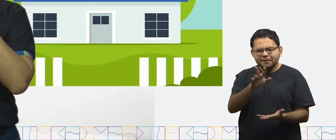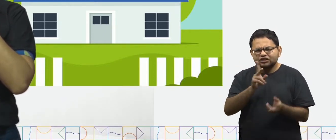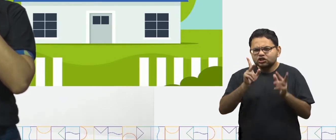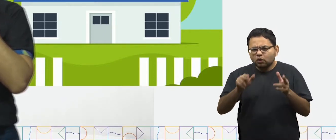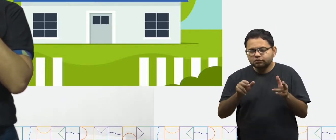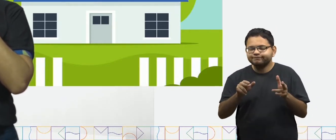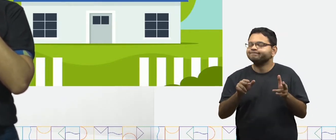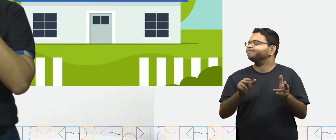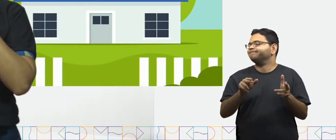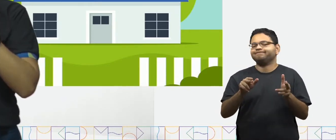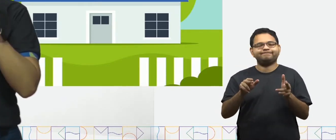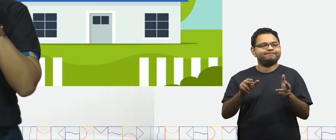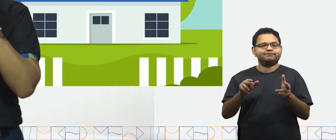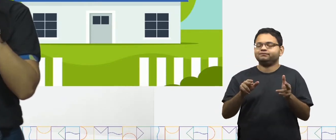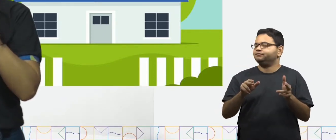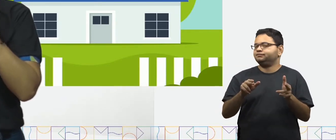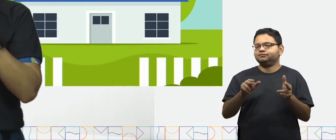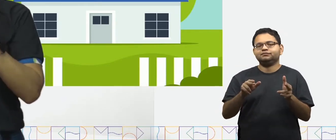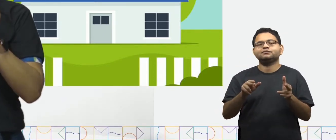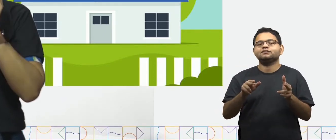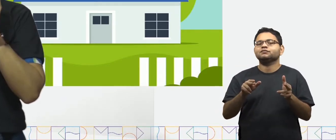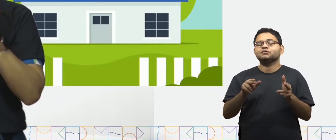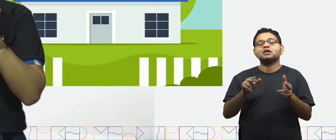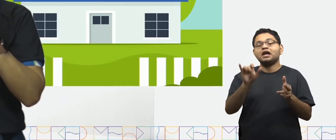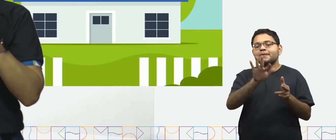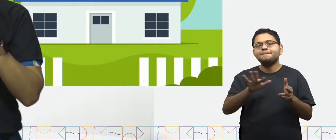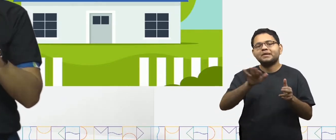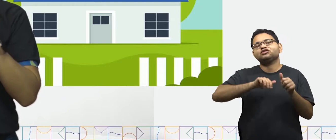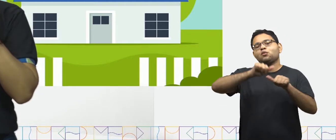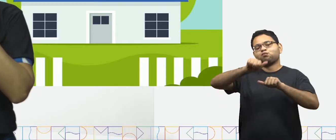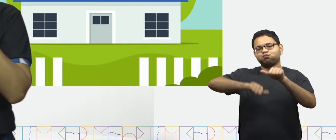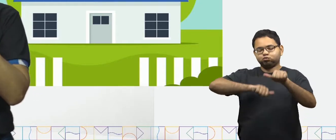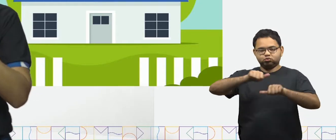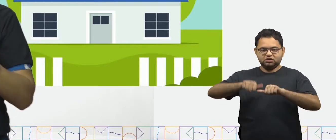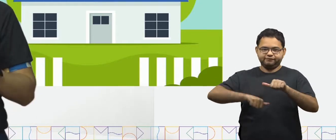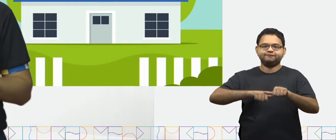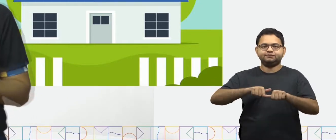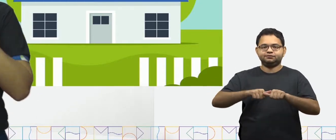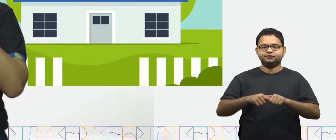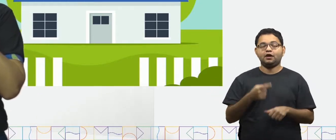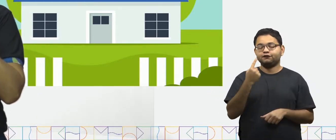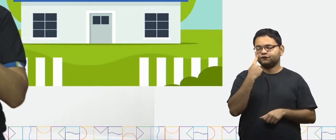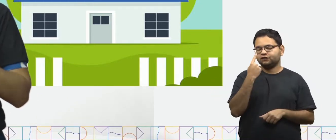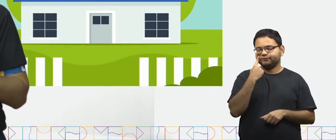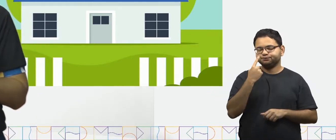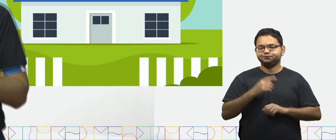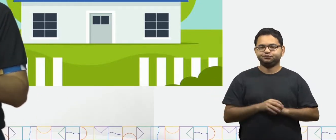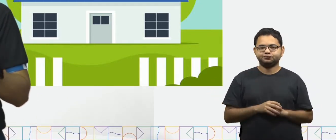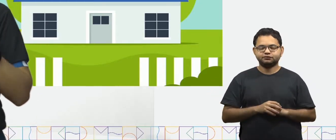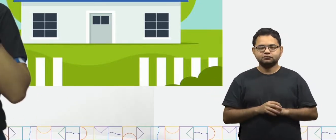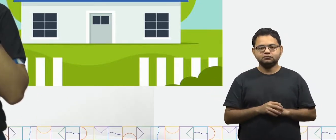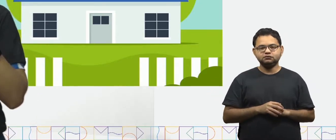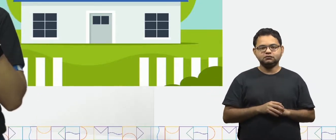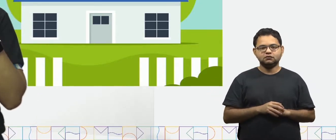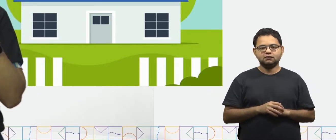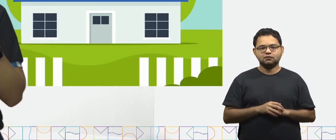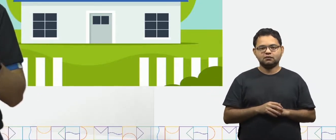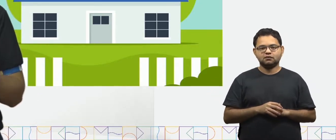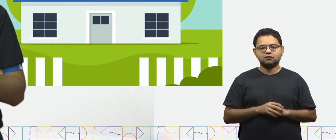desenho? Não, o desenho precisaria ser outro. Observe, para